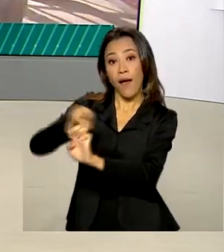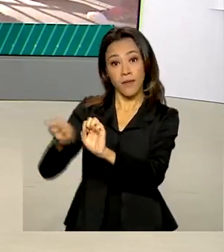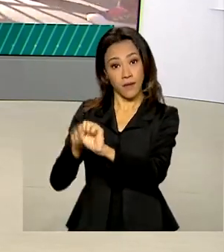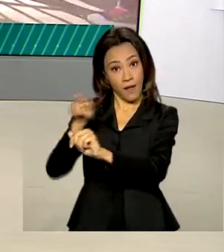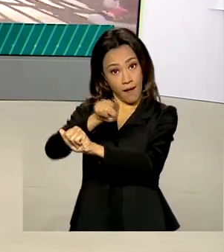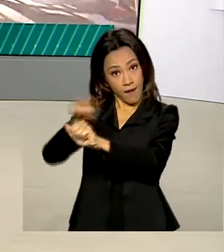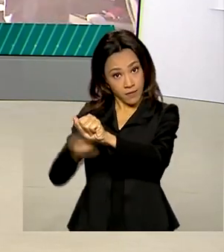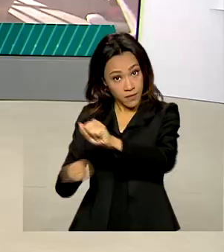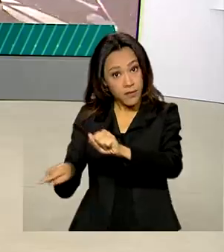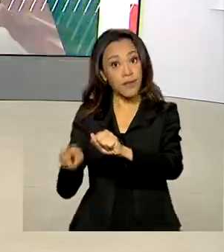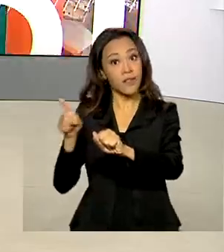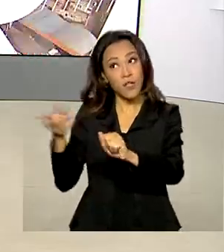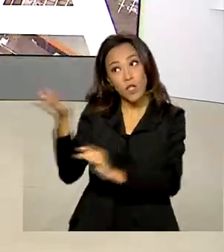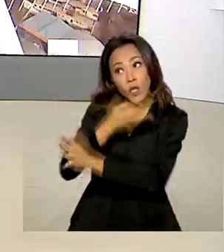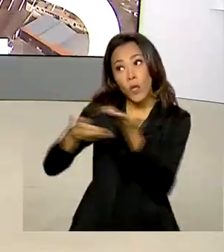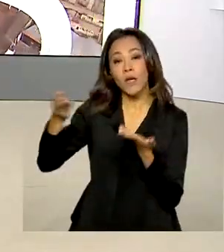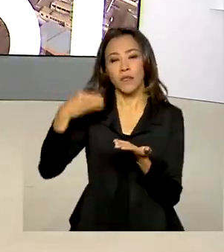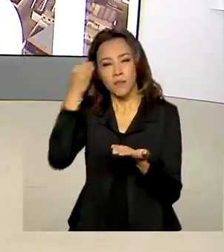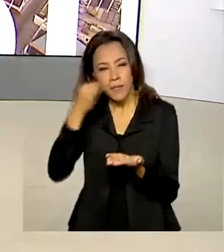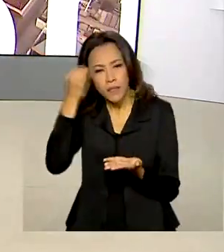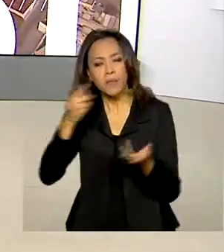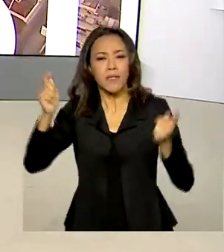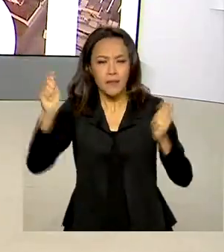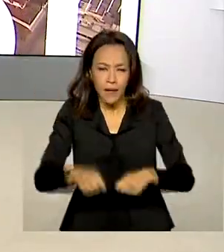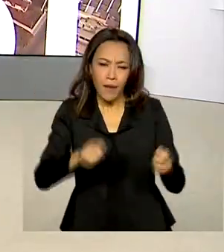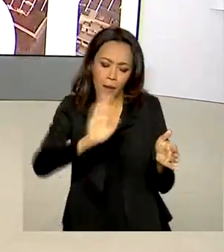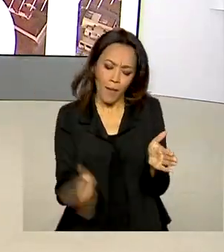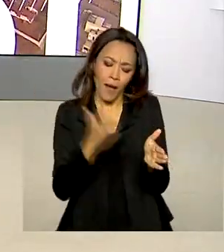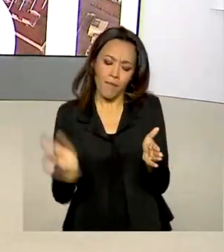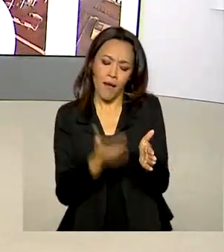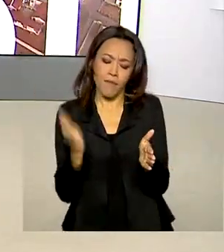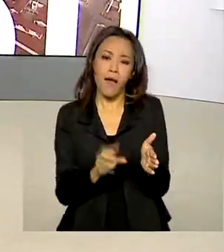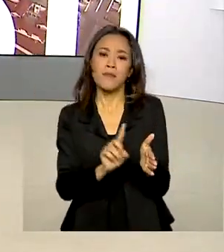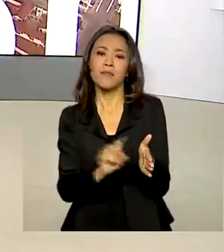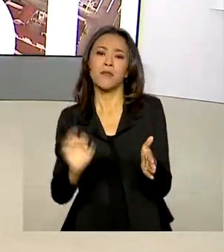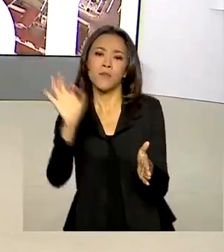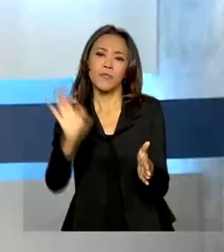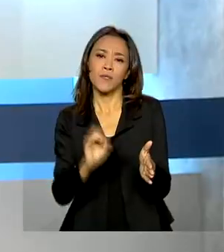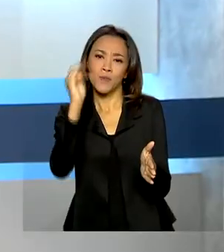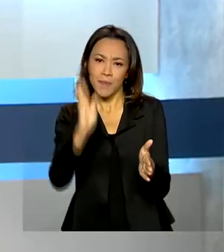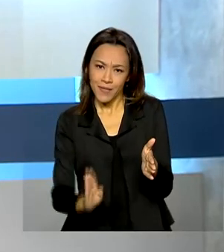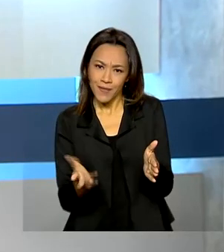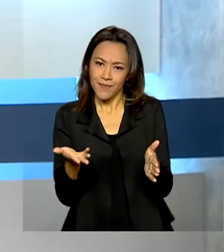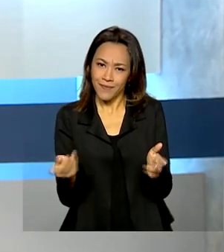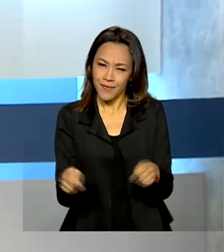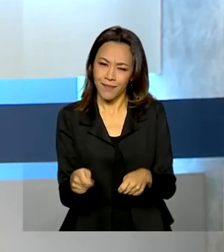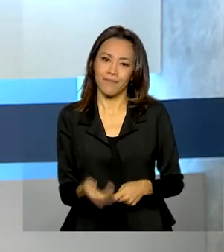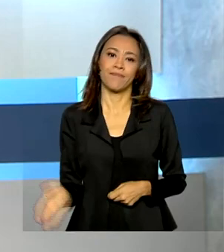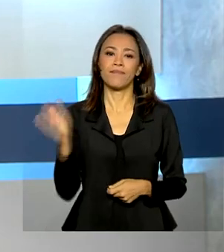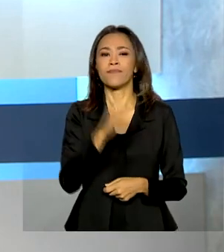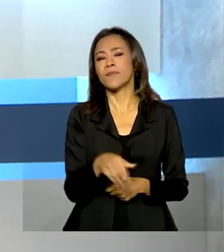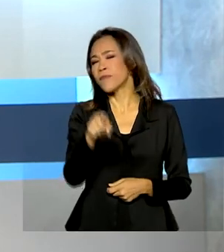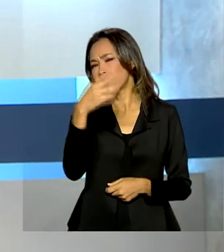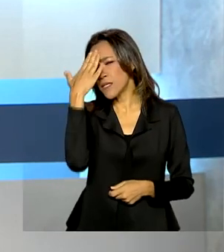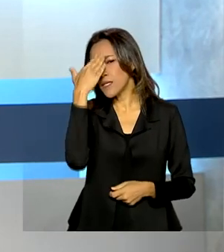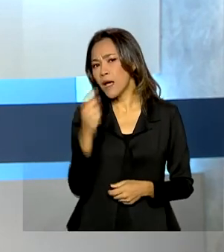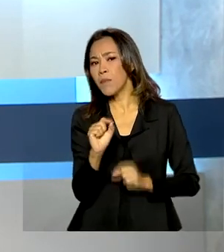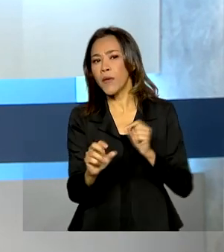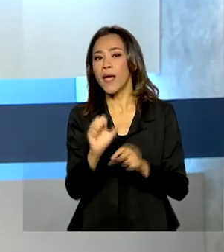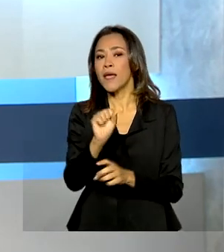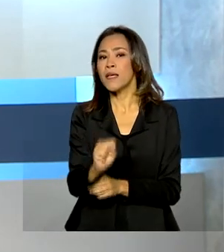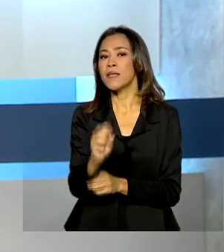da vacina no Brasil, já que será possível fabricar a vacina 100% nacional. Você sabe o que são as startups?